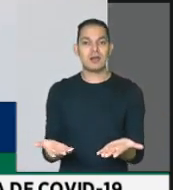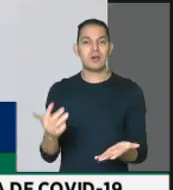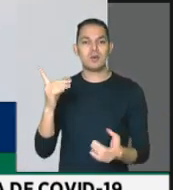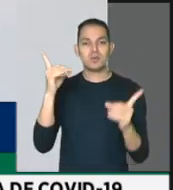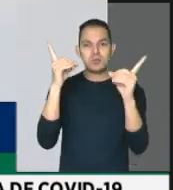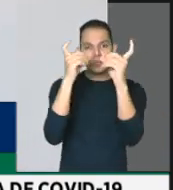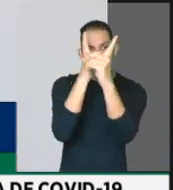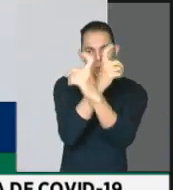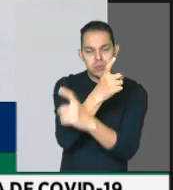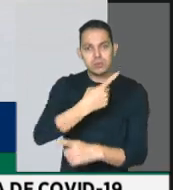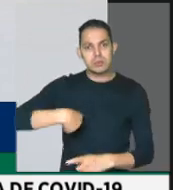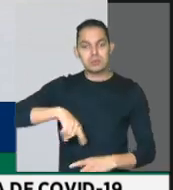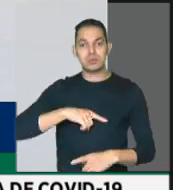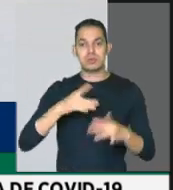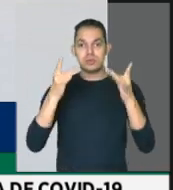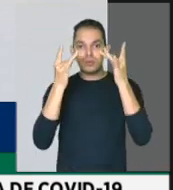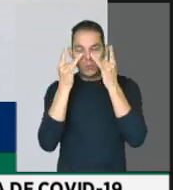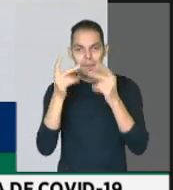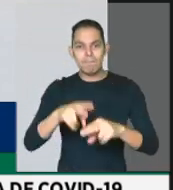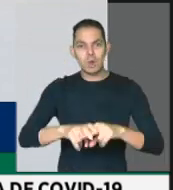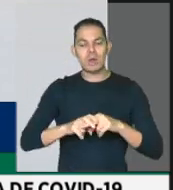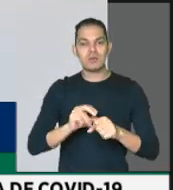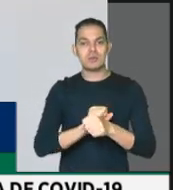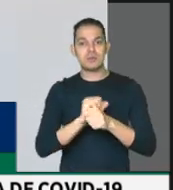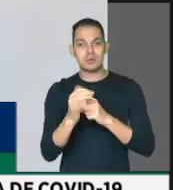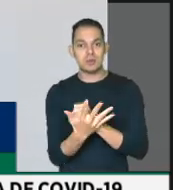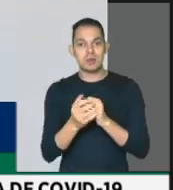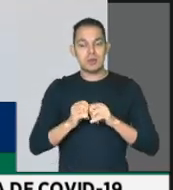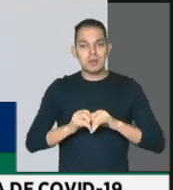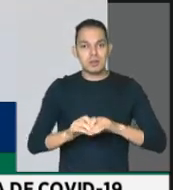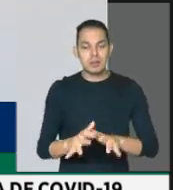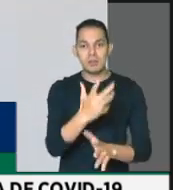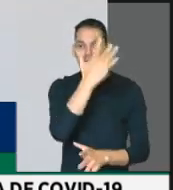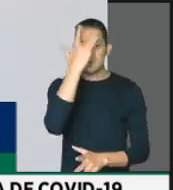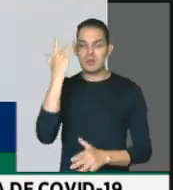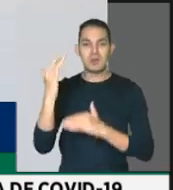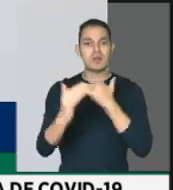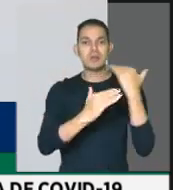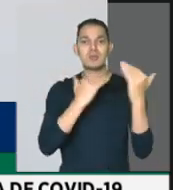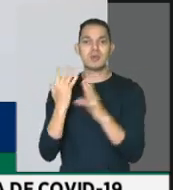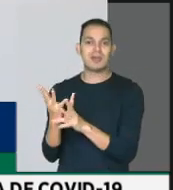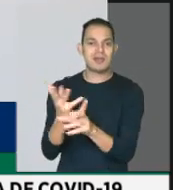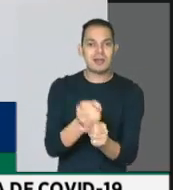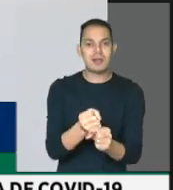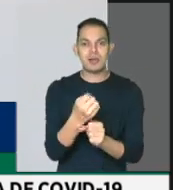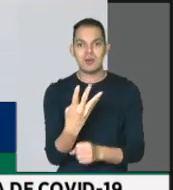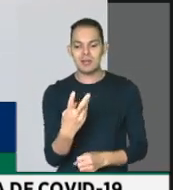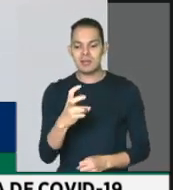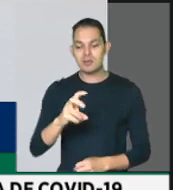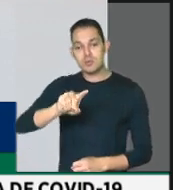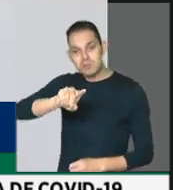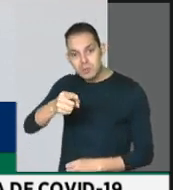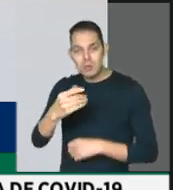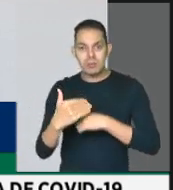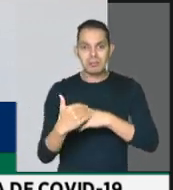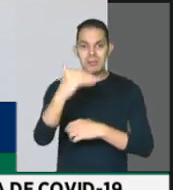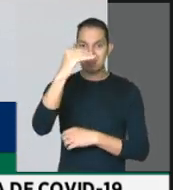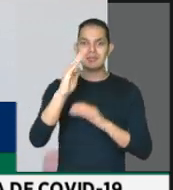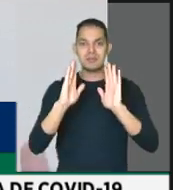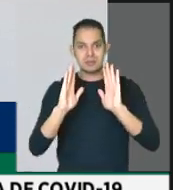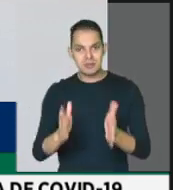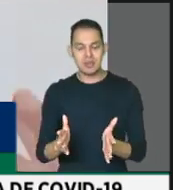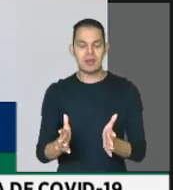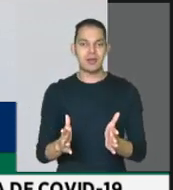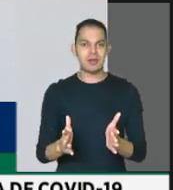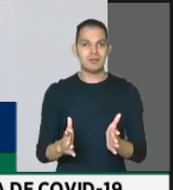que nós estamos vivendo em razão dessa pandemia que já levou mais de 45 mil brasileiros e brasileiras.